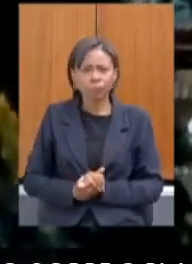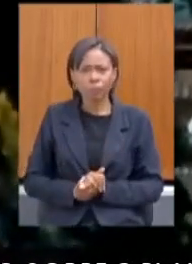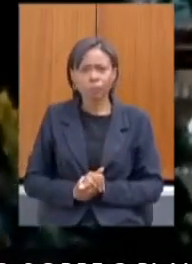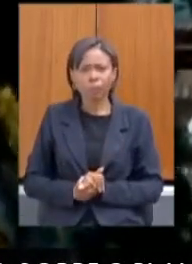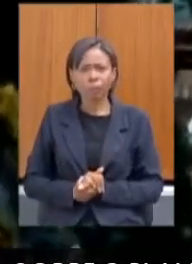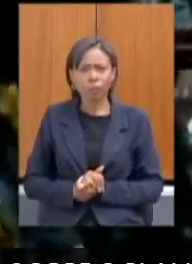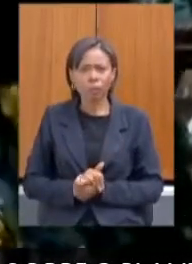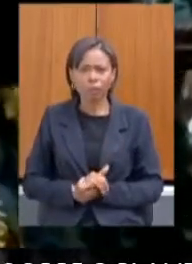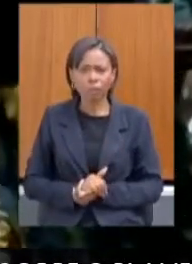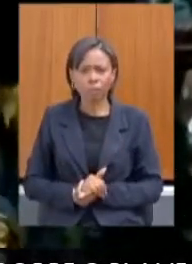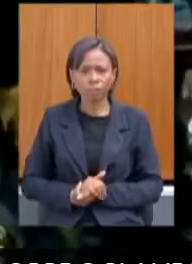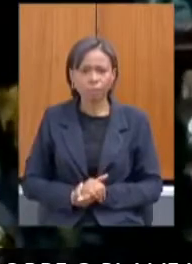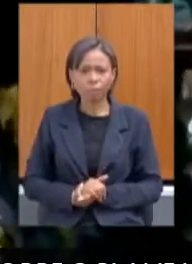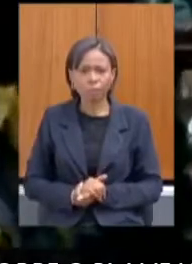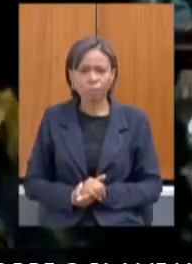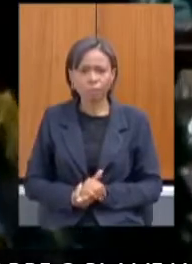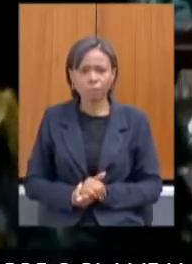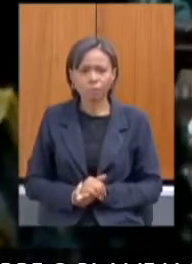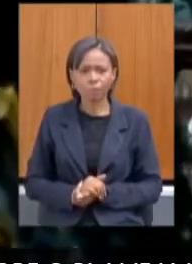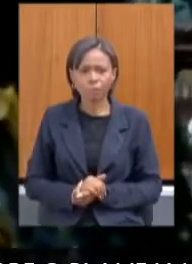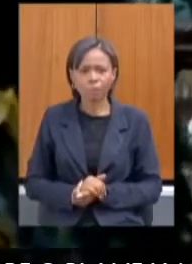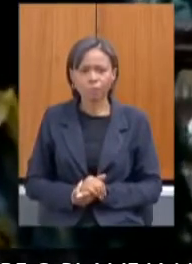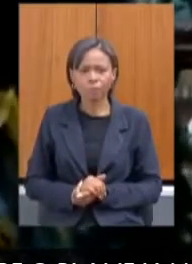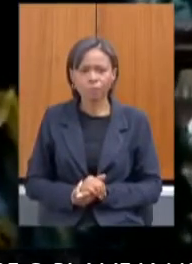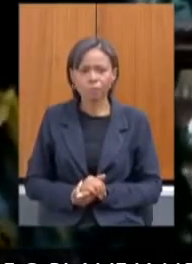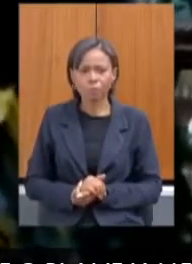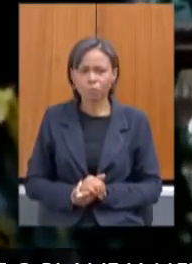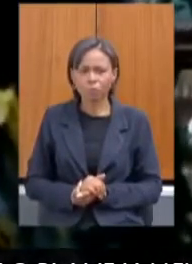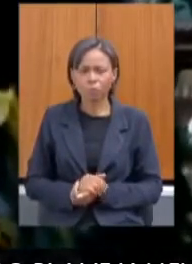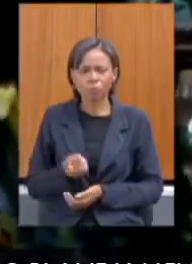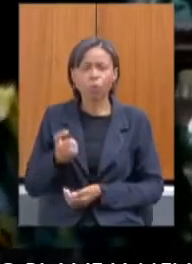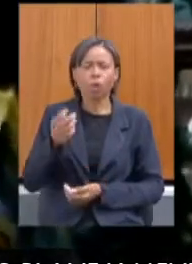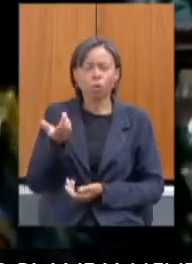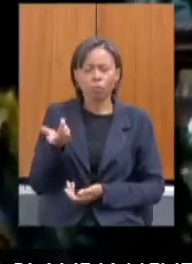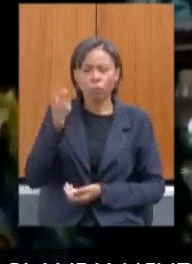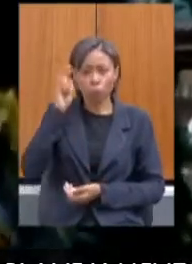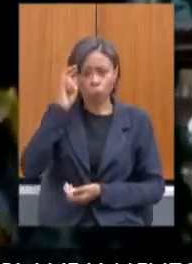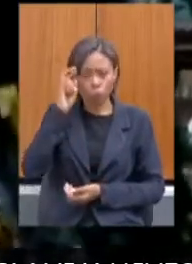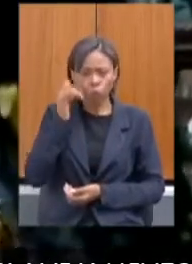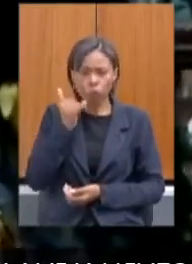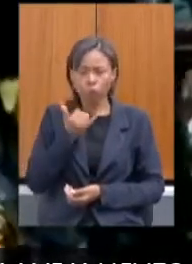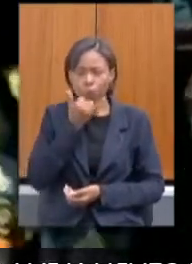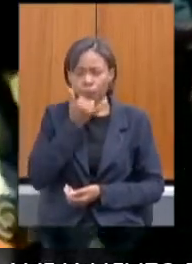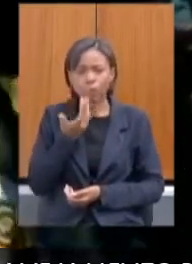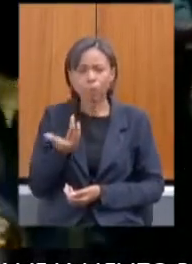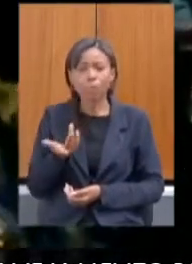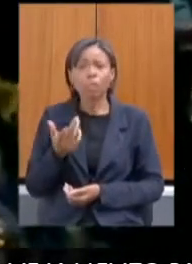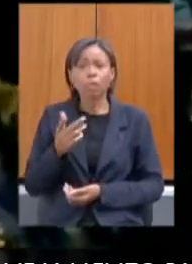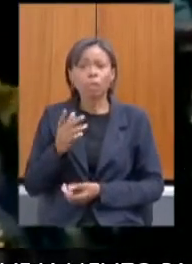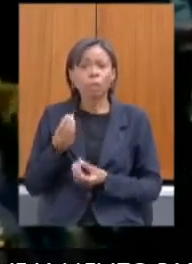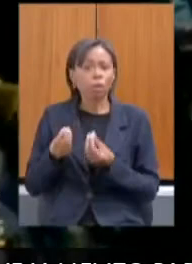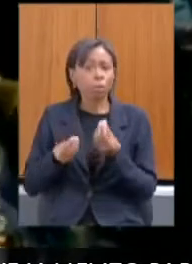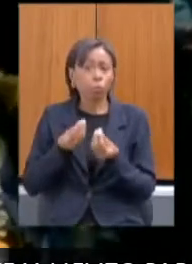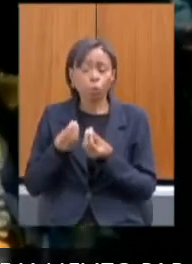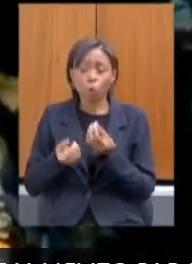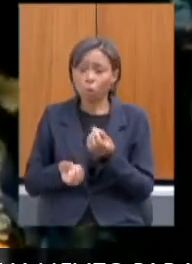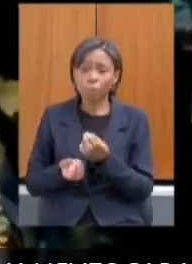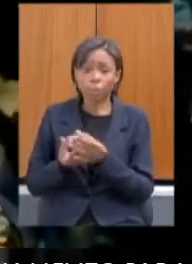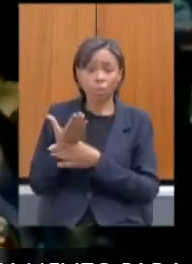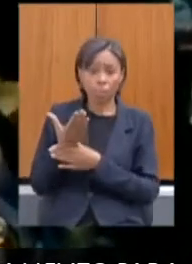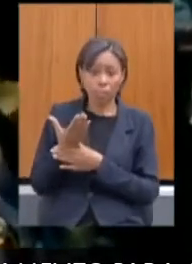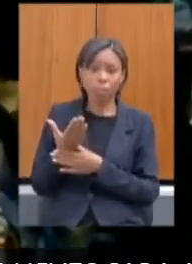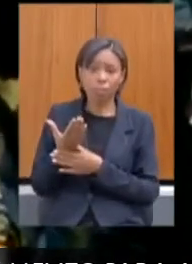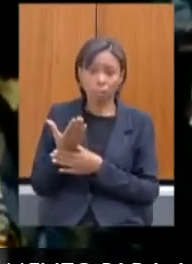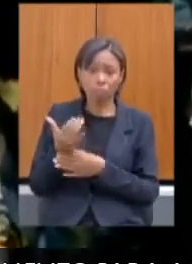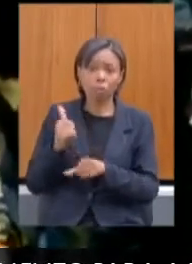e nós fizemos uma audiência há poucos dias justamente para discutir a criação do mecanismo e a criação do